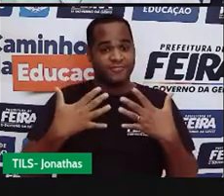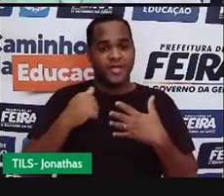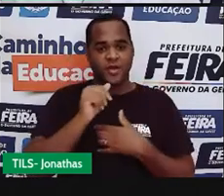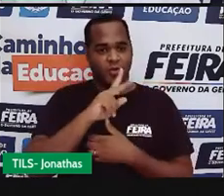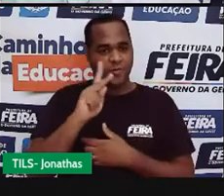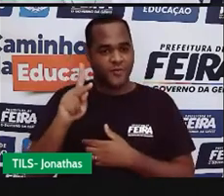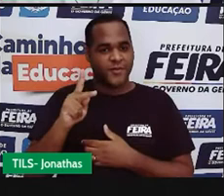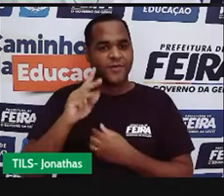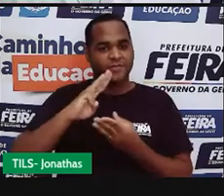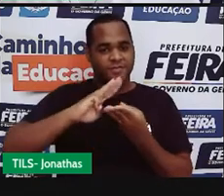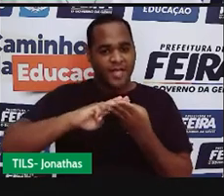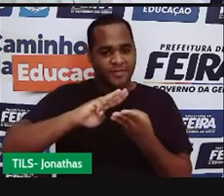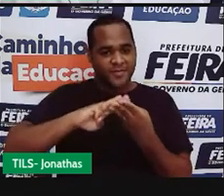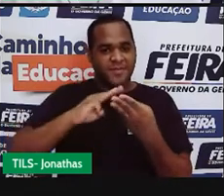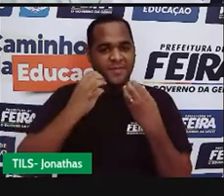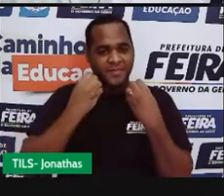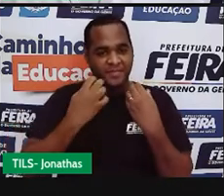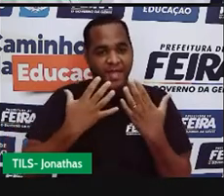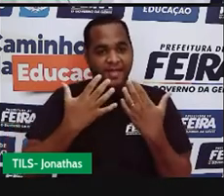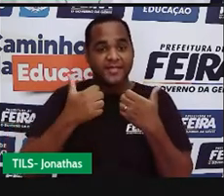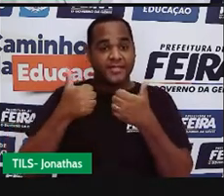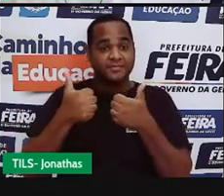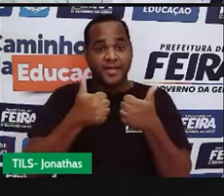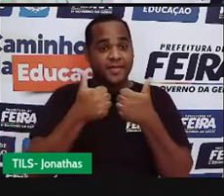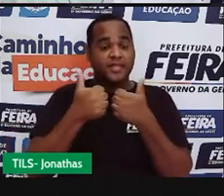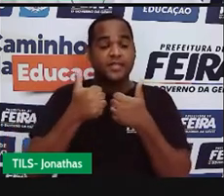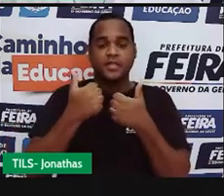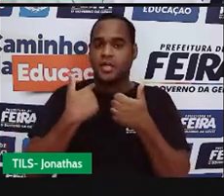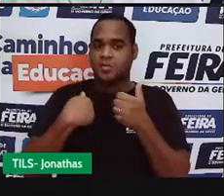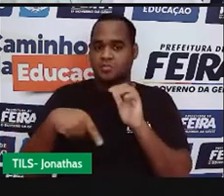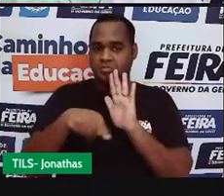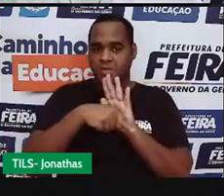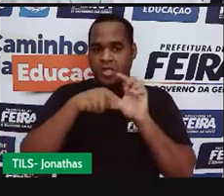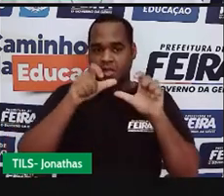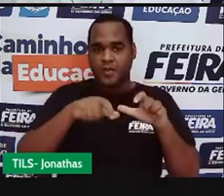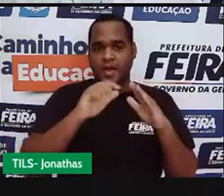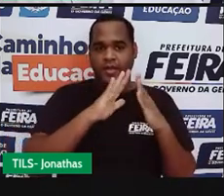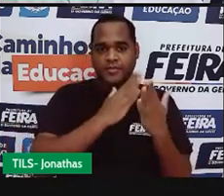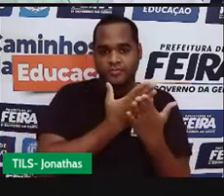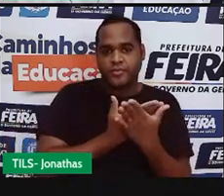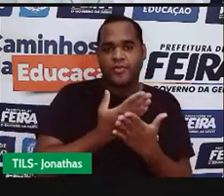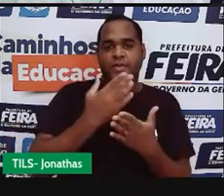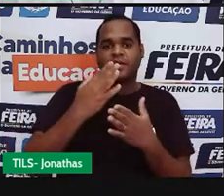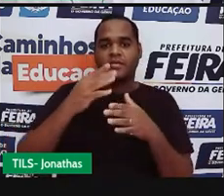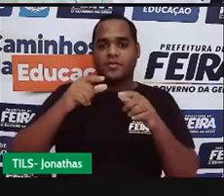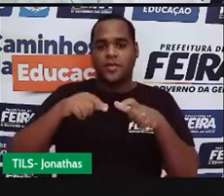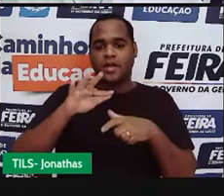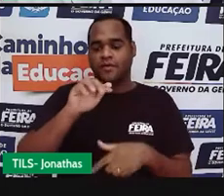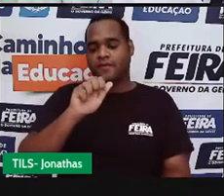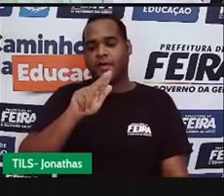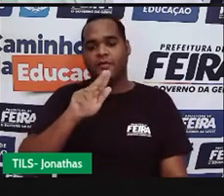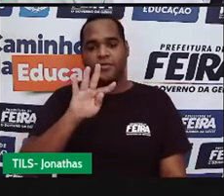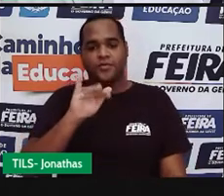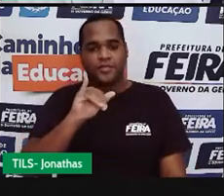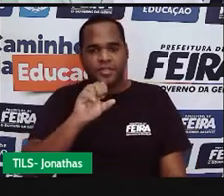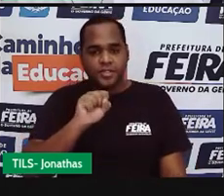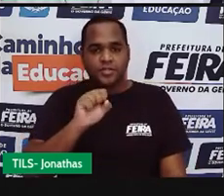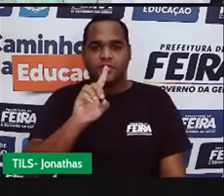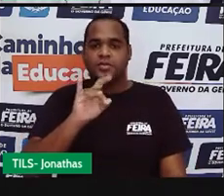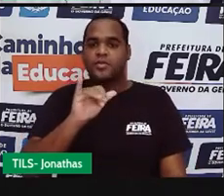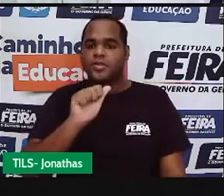de matemática, olha só que bacana, venho lá da escola municipal Faustino Dias Lima,